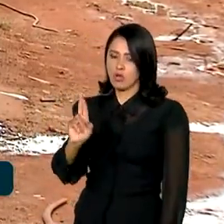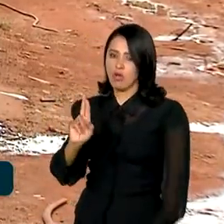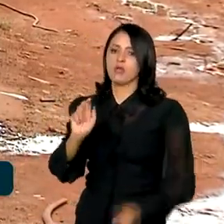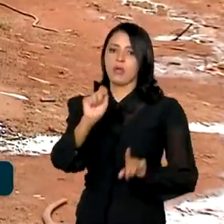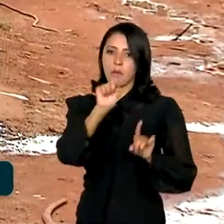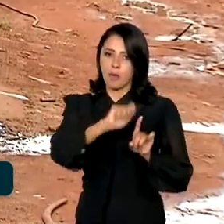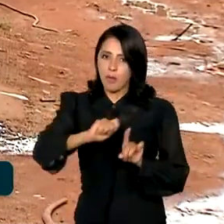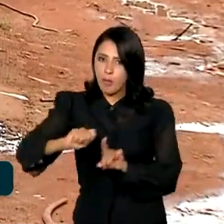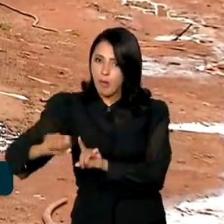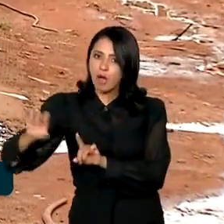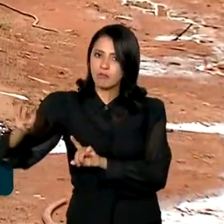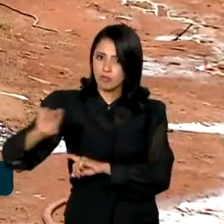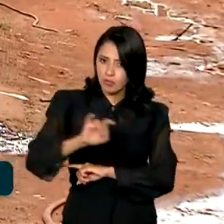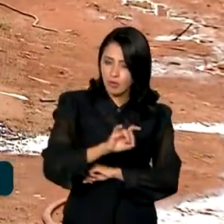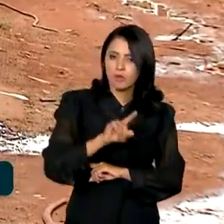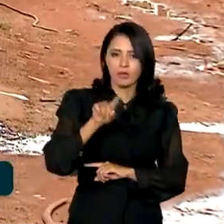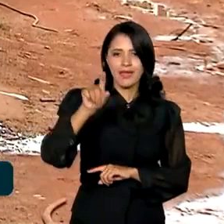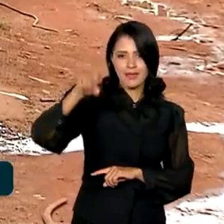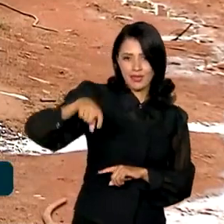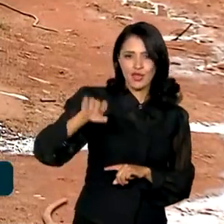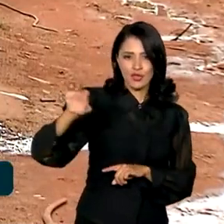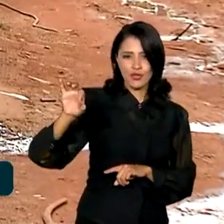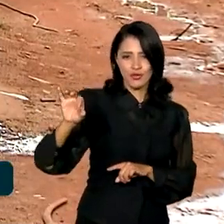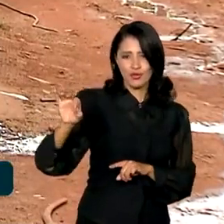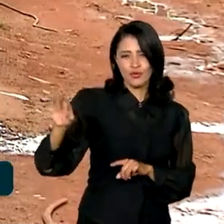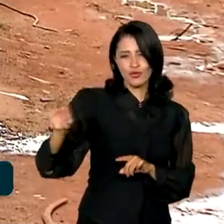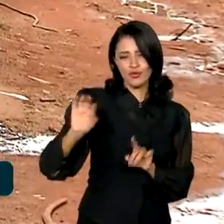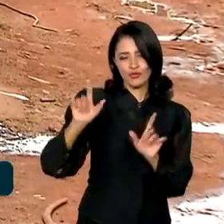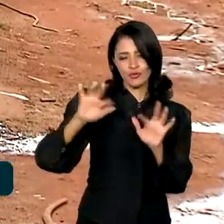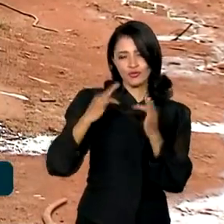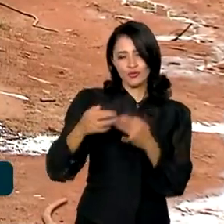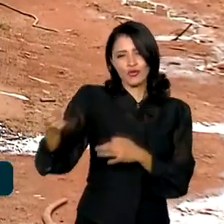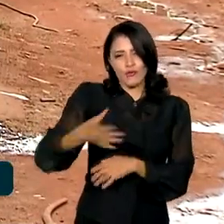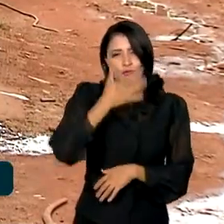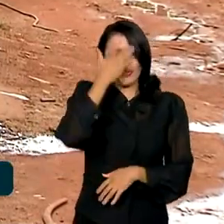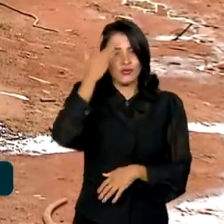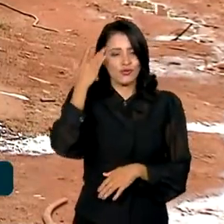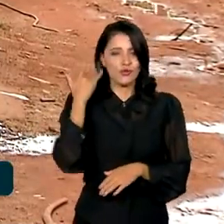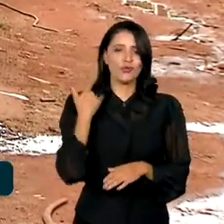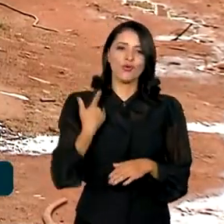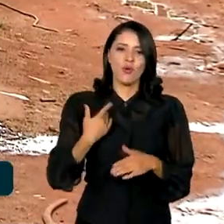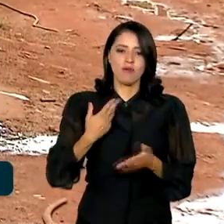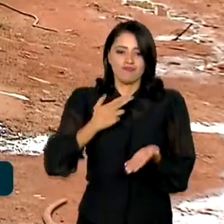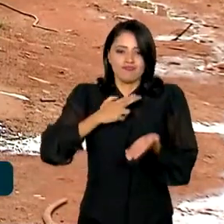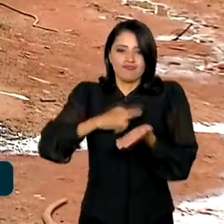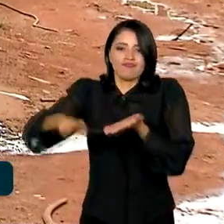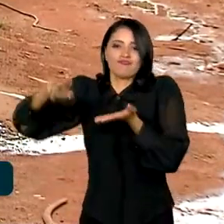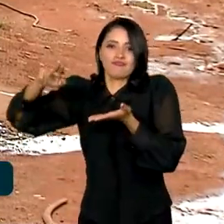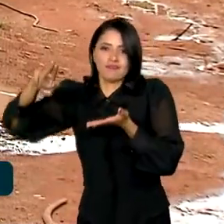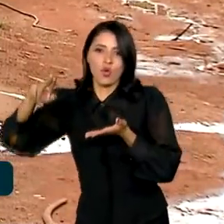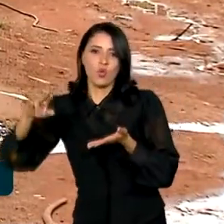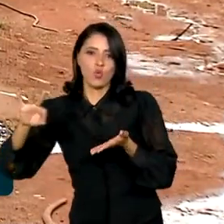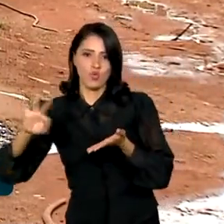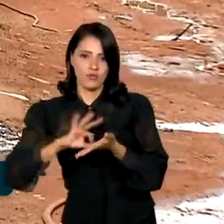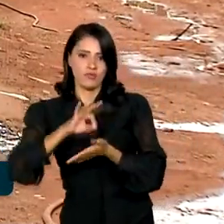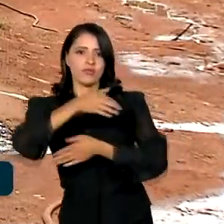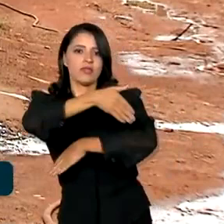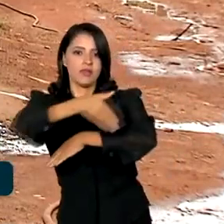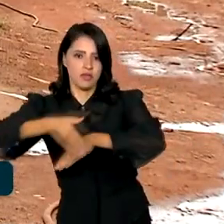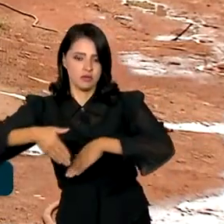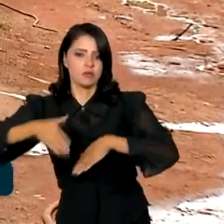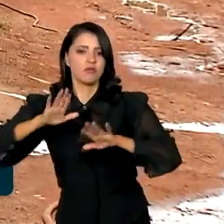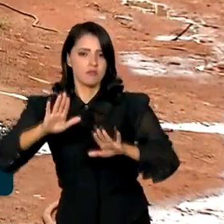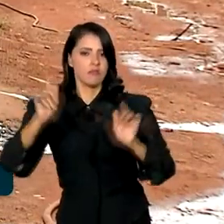mês. Os cartões dos novos beneficiários são enviados para o endereço cadastrado, mas é possível